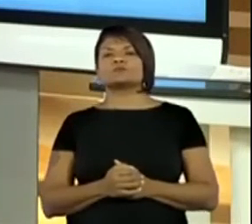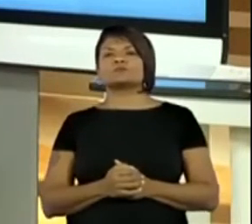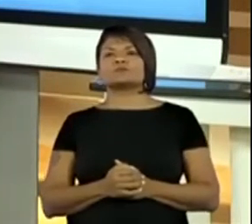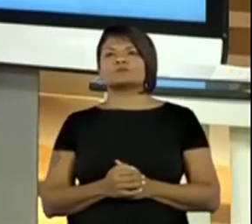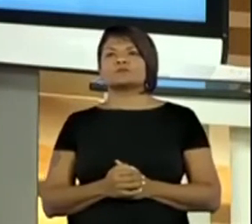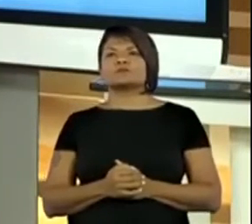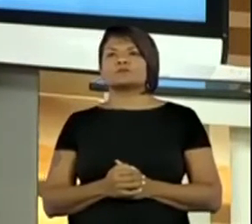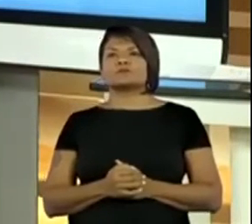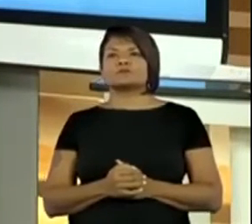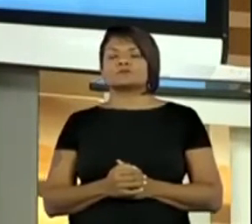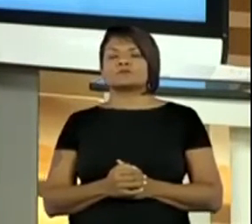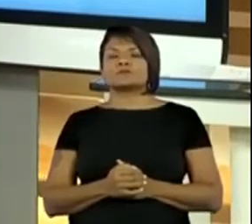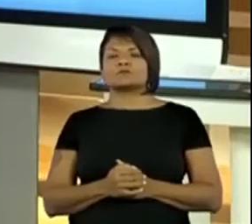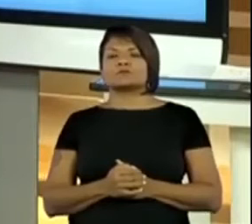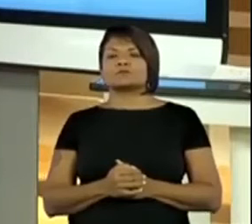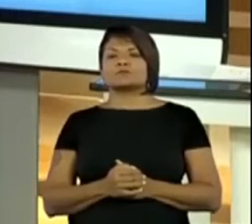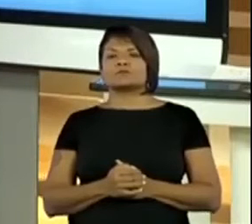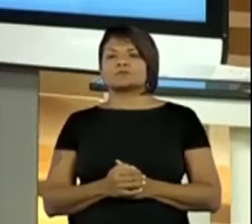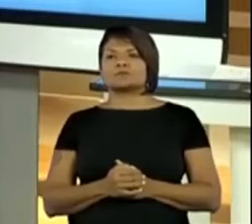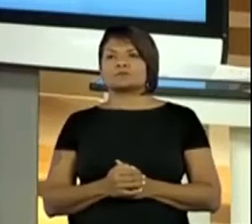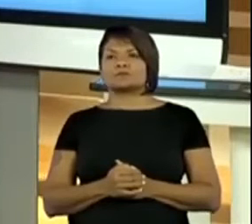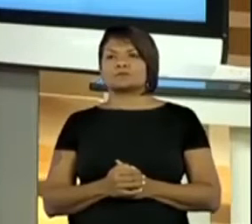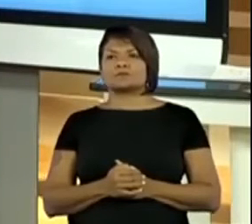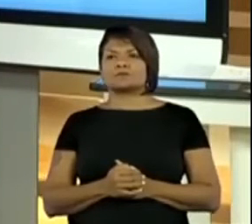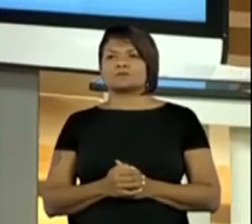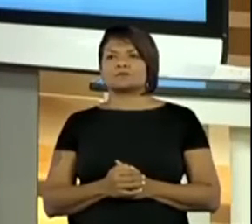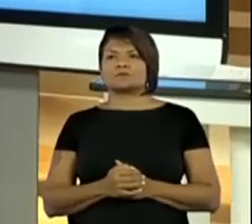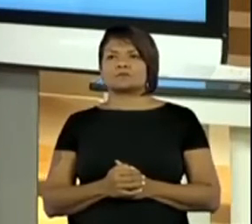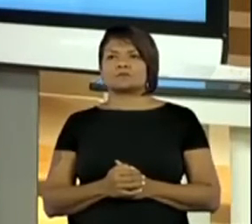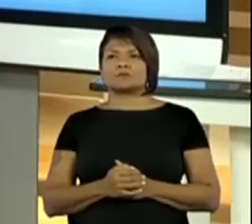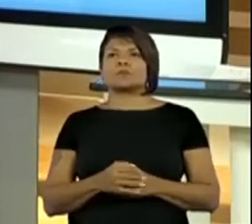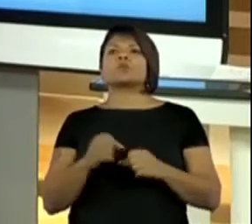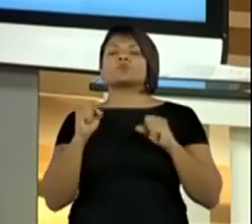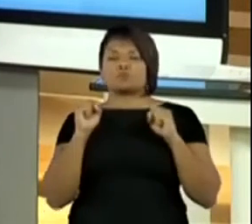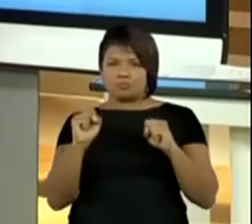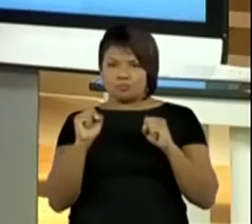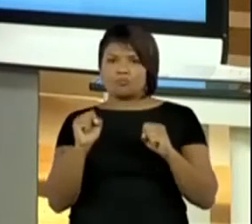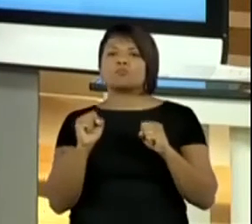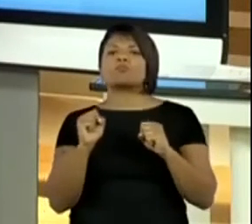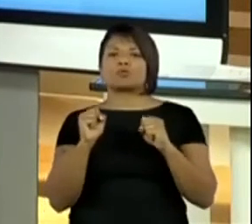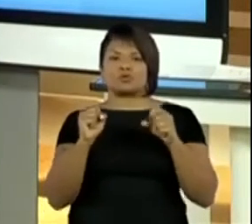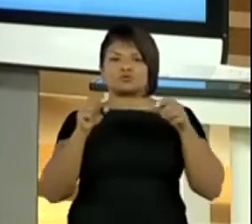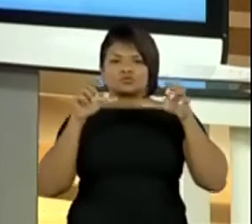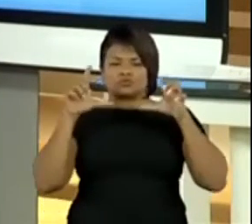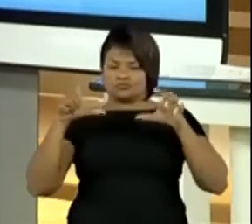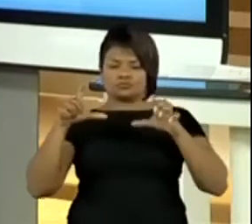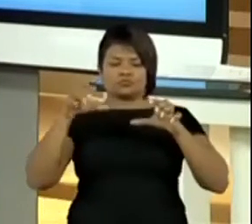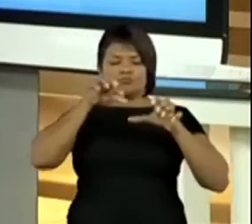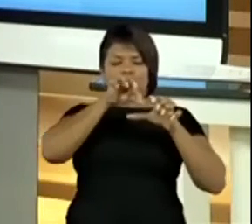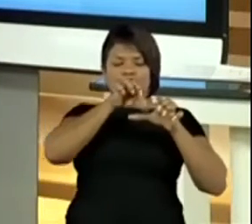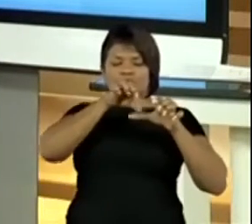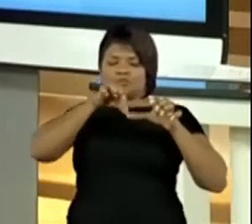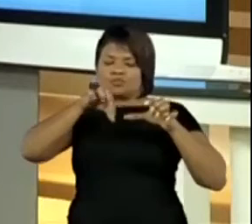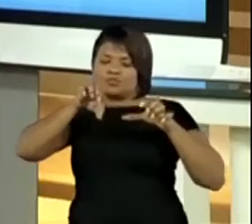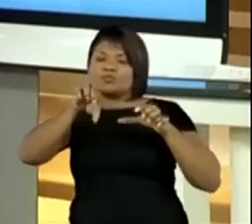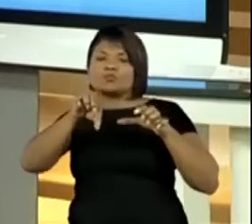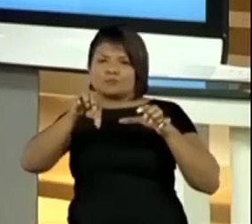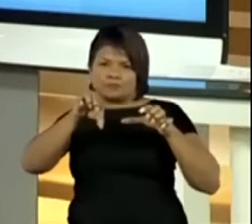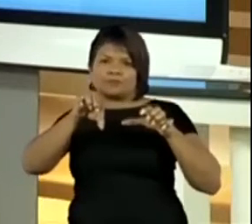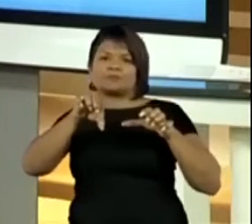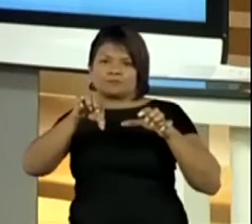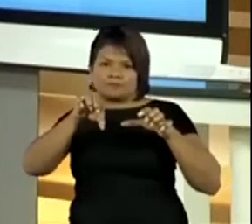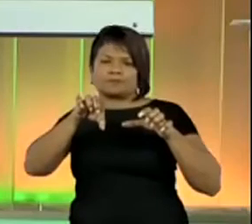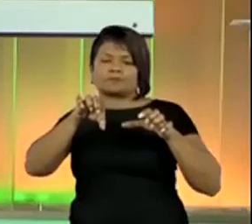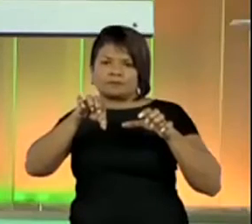para cá, né? Então, vou mexer para cá. Mexi minha pecinha para cá. Aqui eu vou fazer, vou apagar rapidamente, gente, porque não vai ter